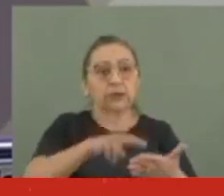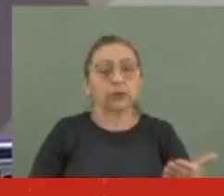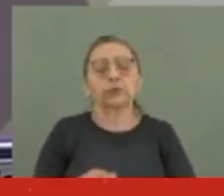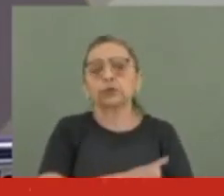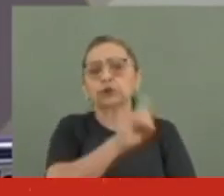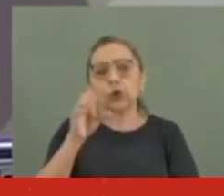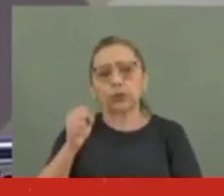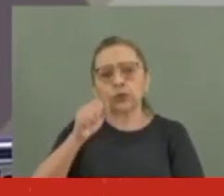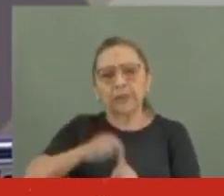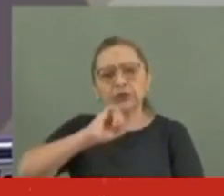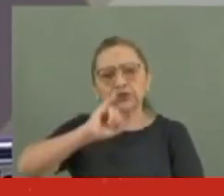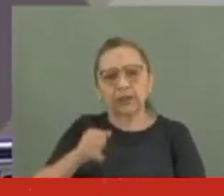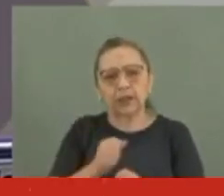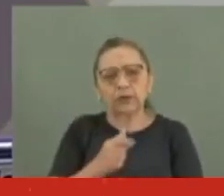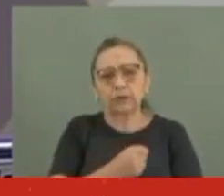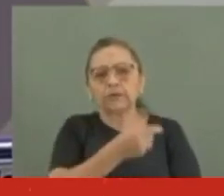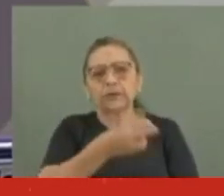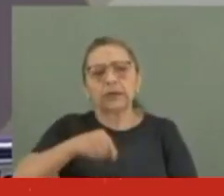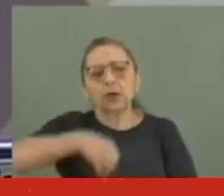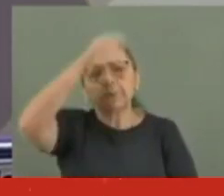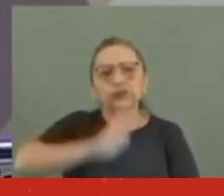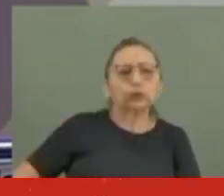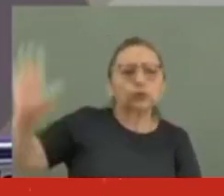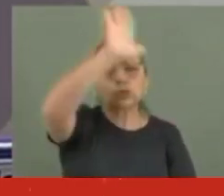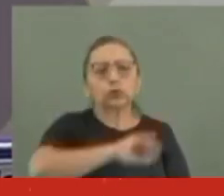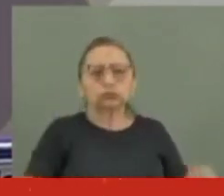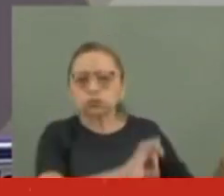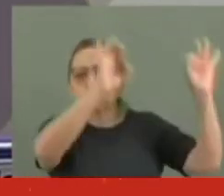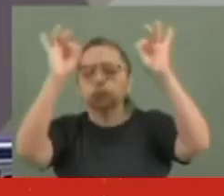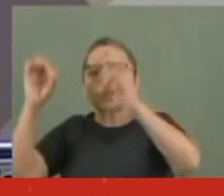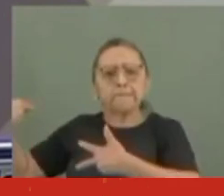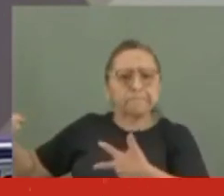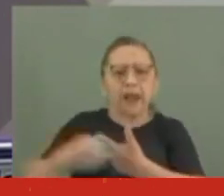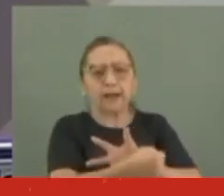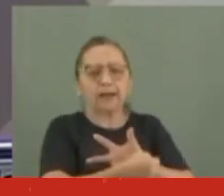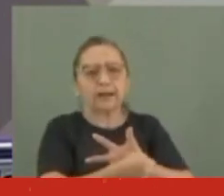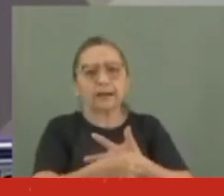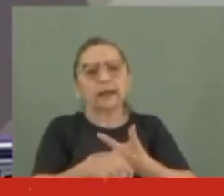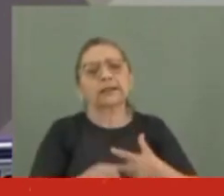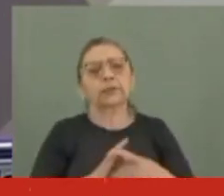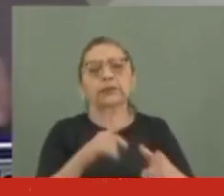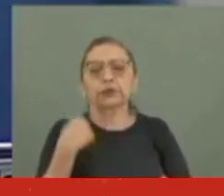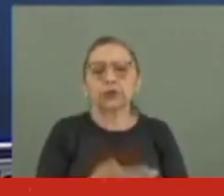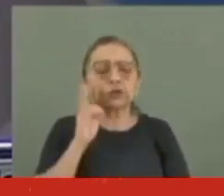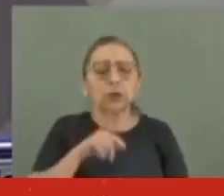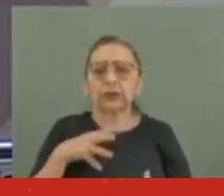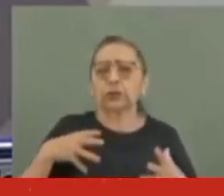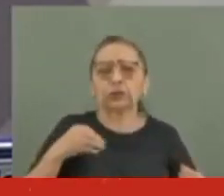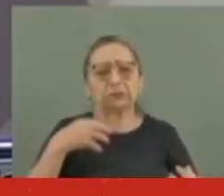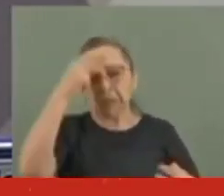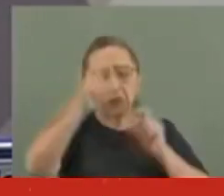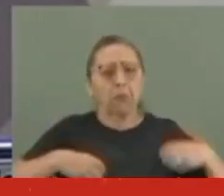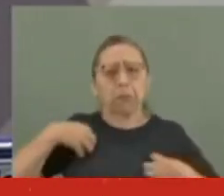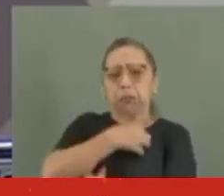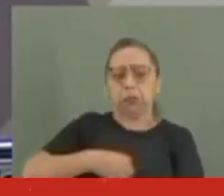No dia 8 de janeiro de 2023, o Brasil viveu o maior ataque à democracia de nossa história recente. Inconformados com os resultados